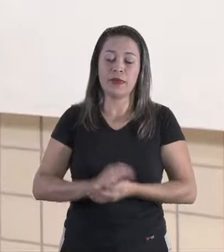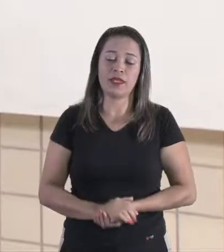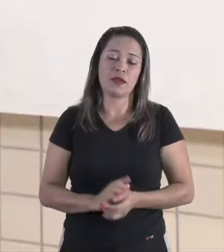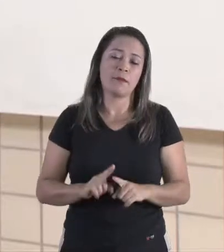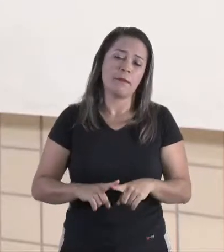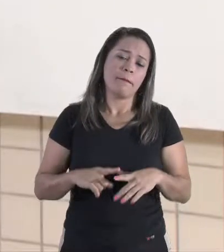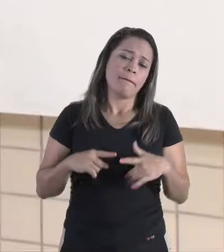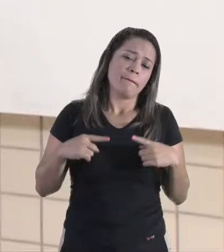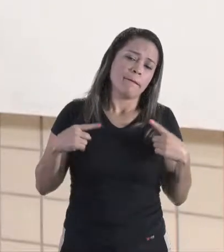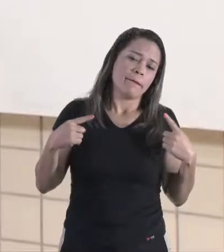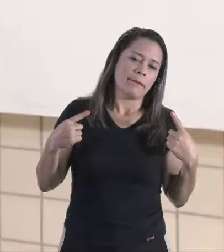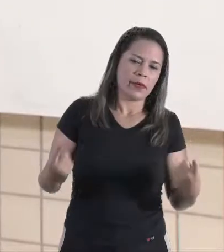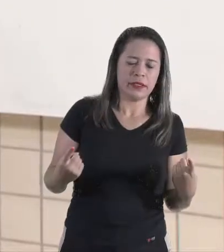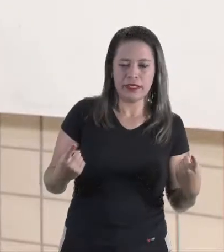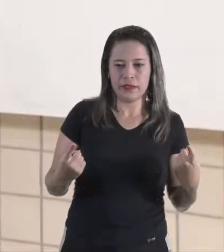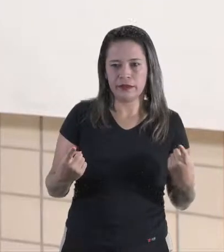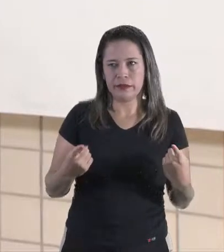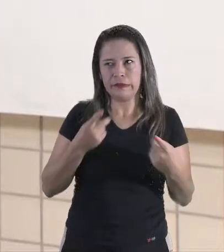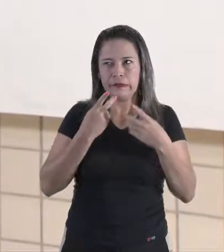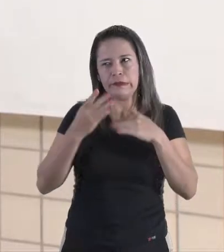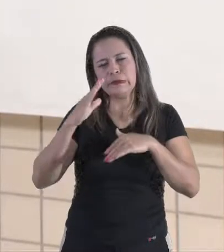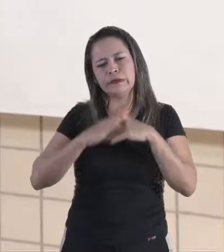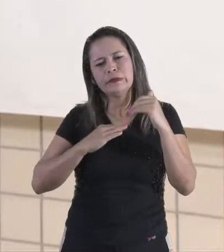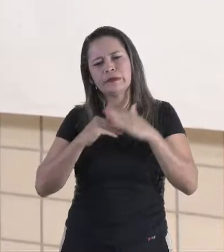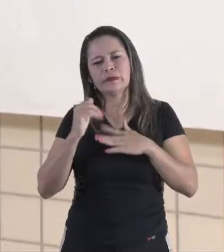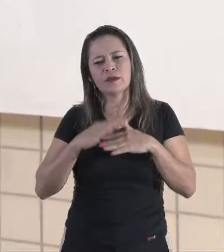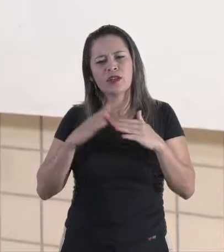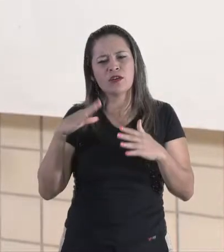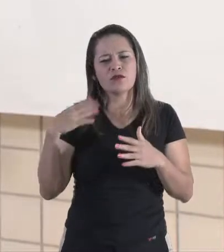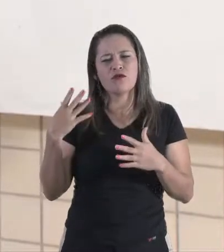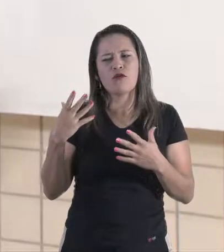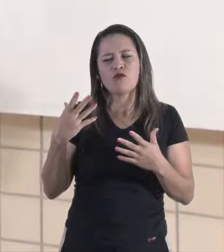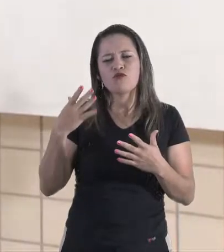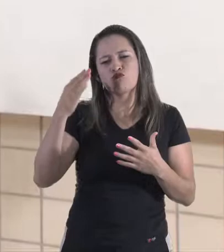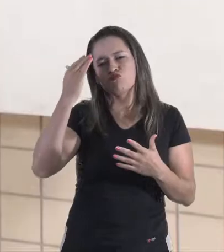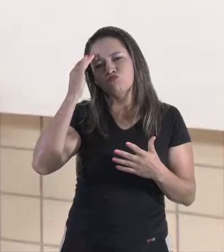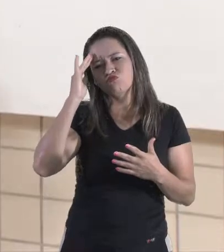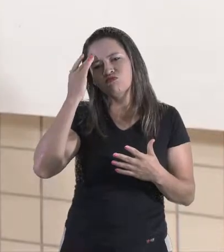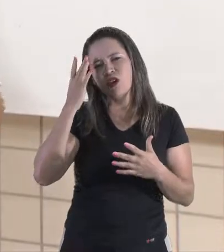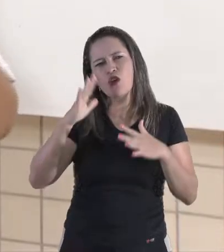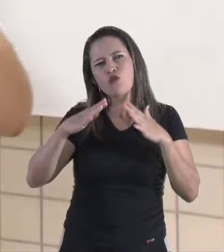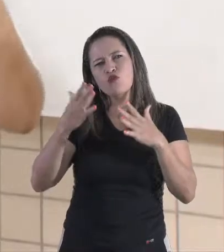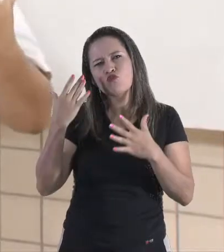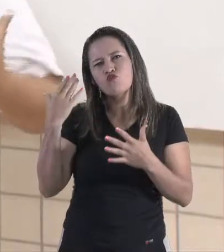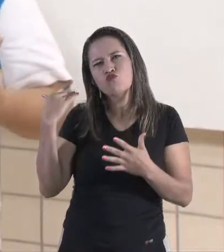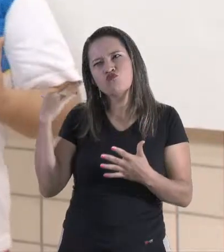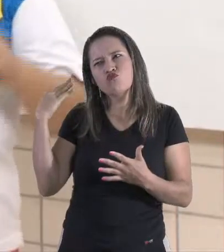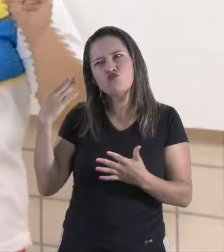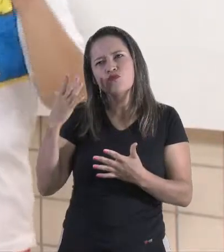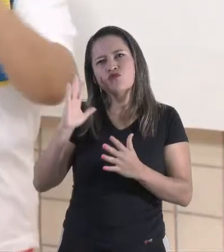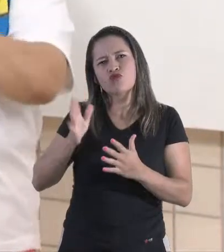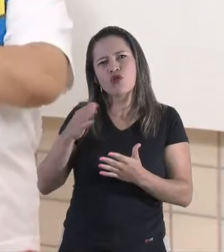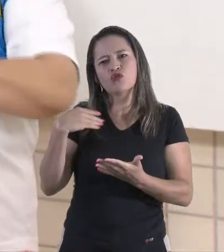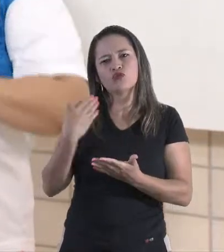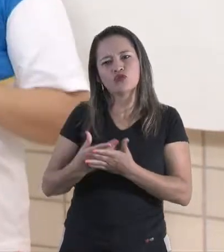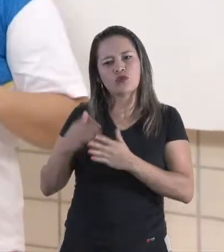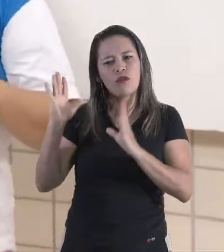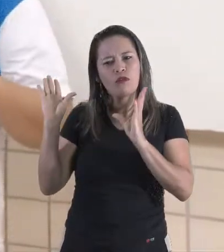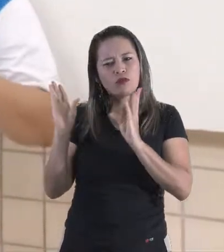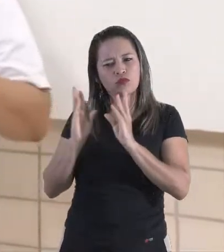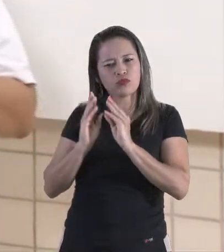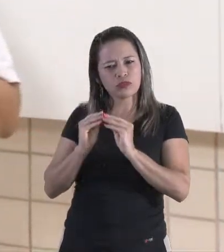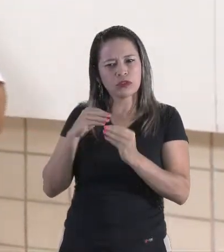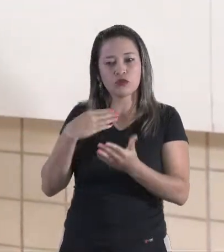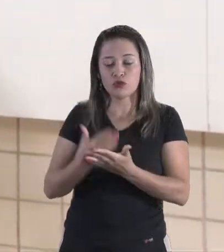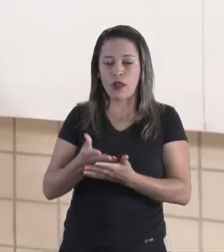Mas, falar em profissões, nós vamos retomar um pouquinho algumas coisas que nós já estudamos, que vocês estudaram